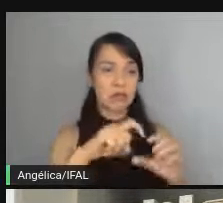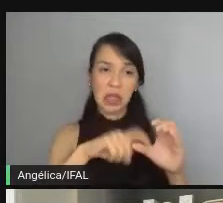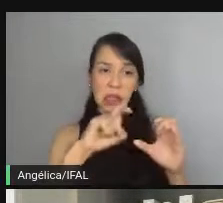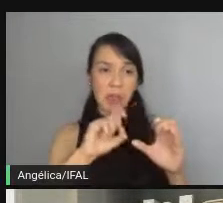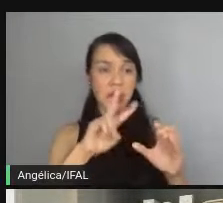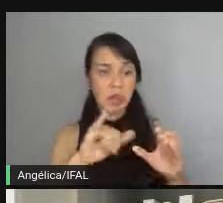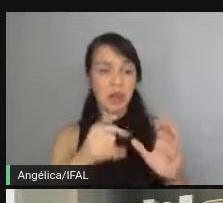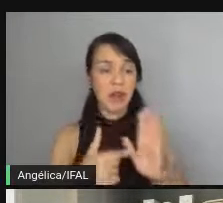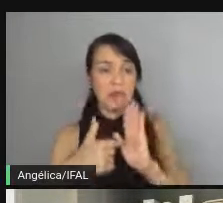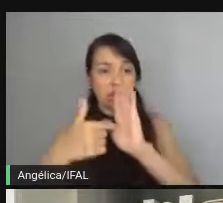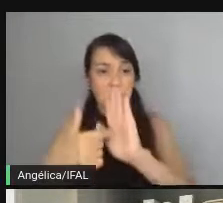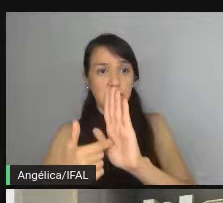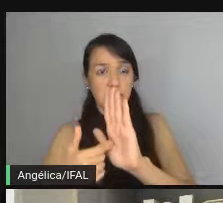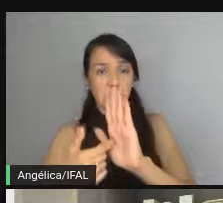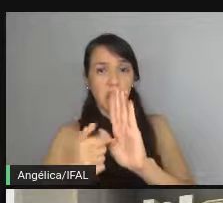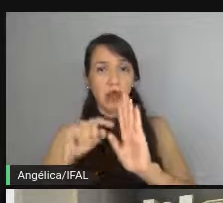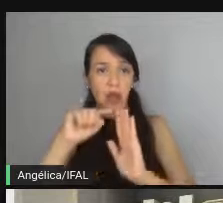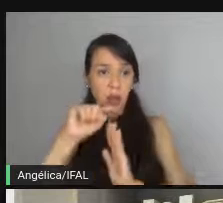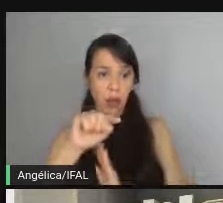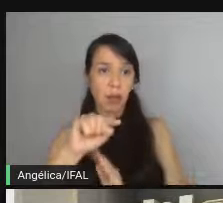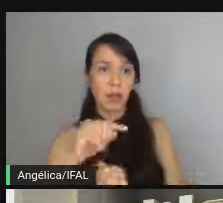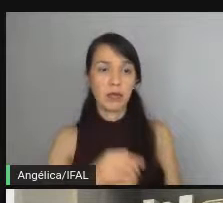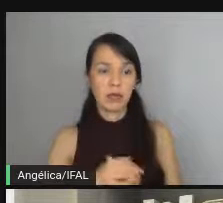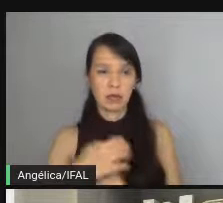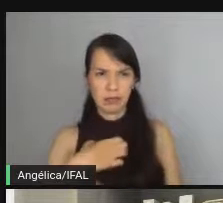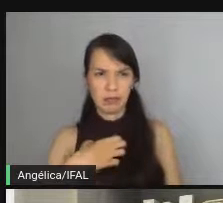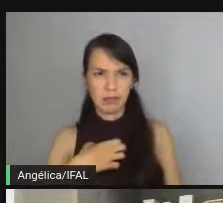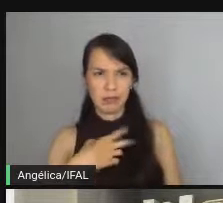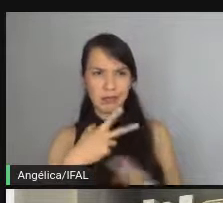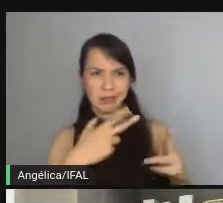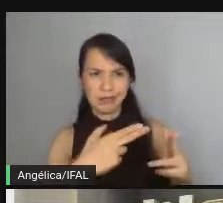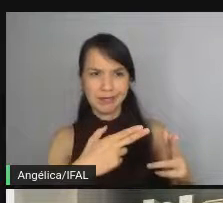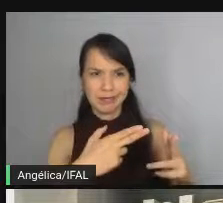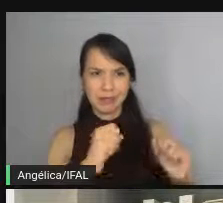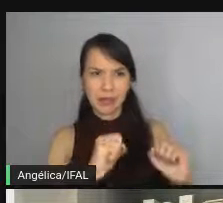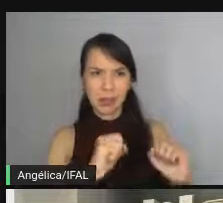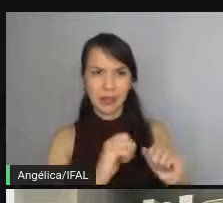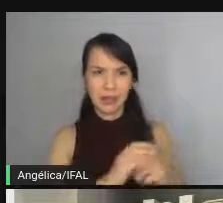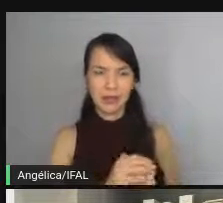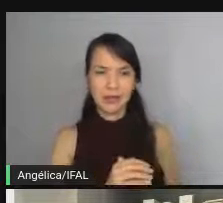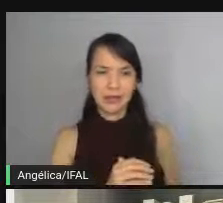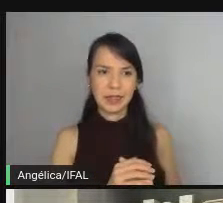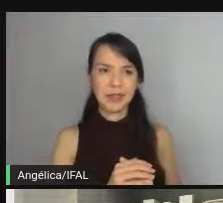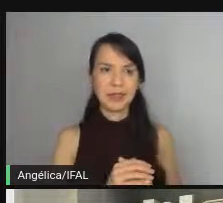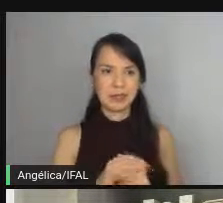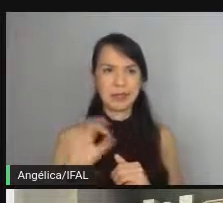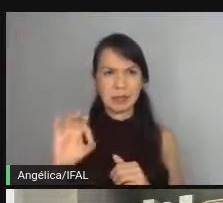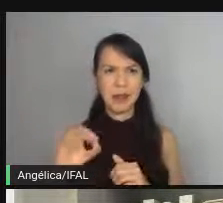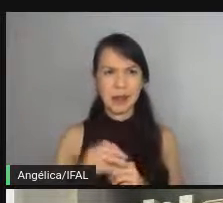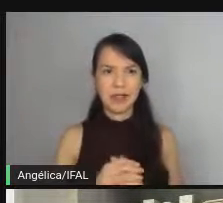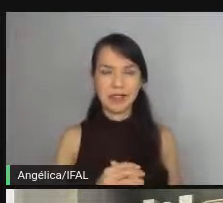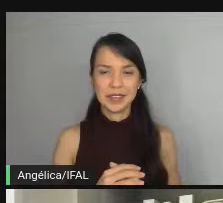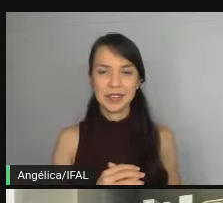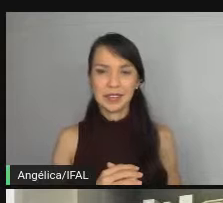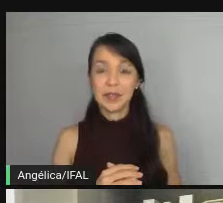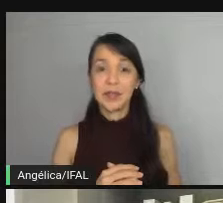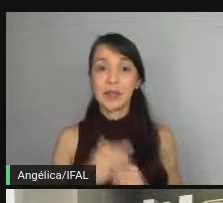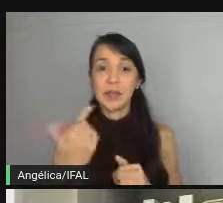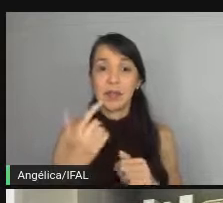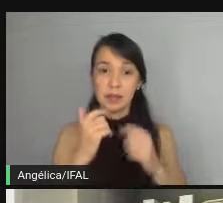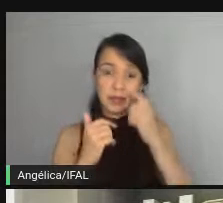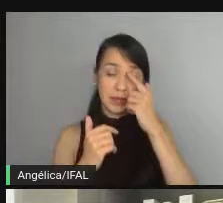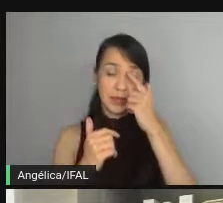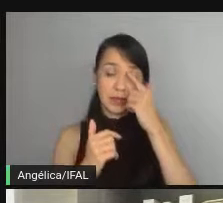ele sempre vai retornar com o ponto. Faz sentido, Fariman? A gente pode fazer um trabalho disso, né? Então, quando